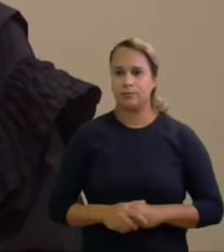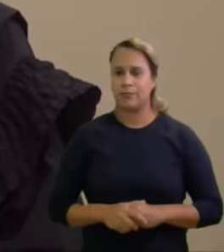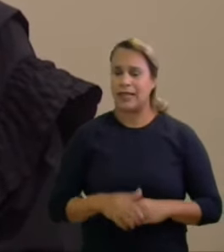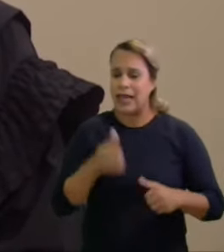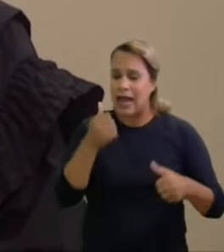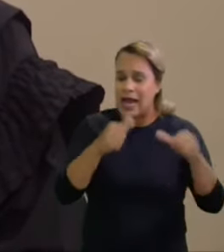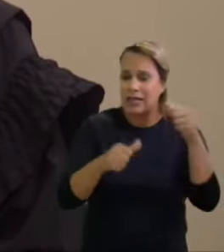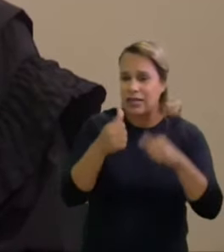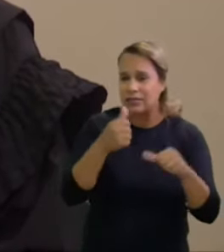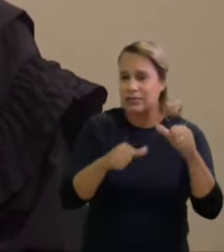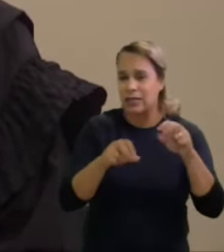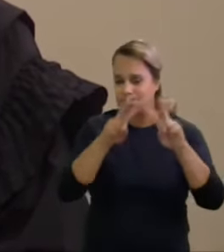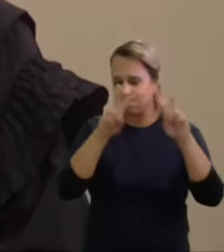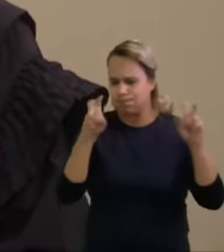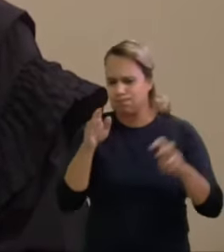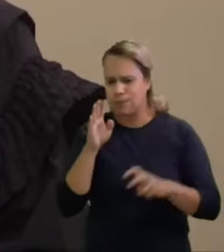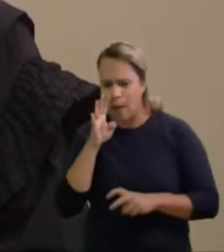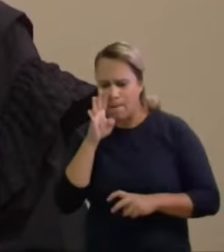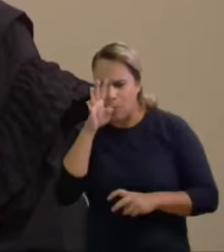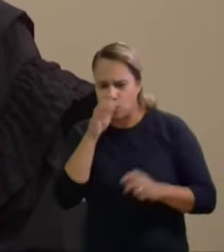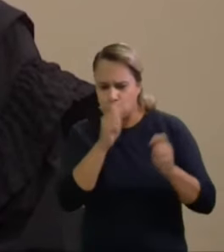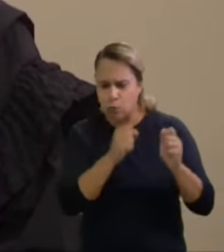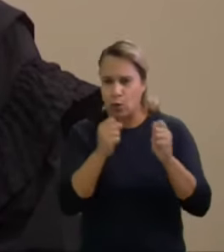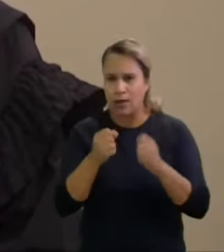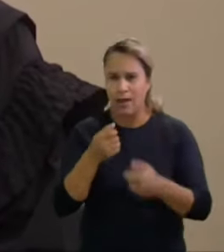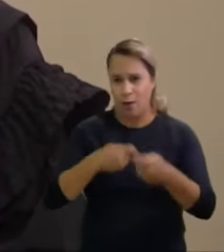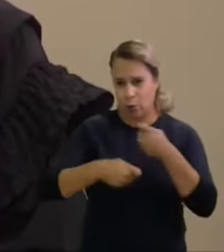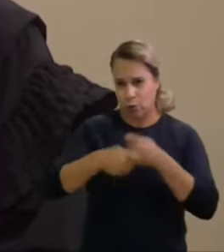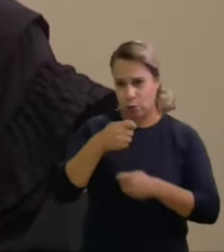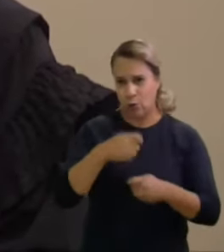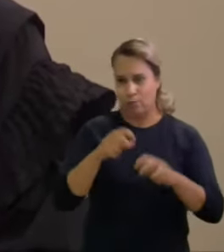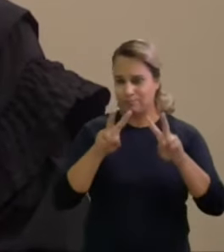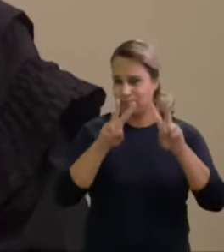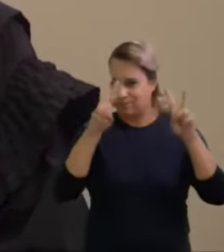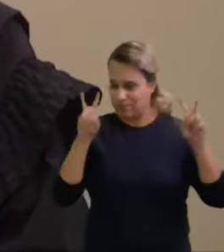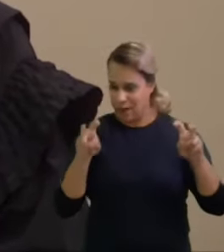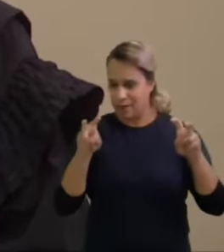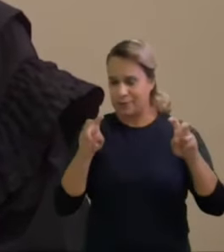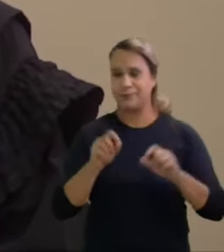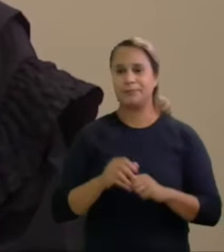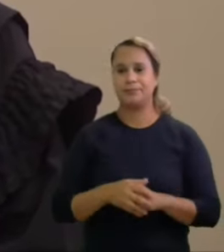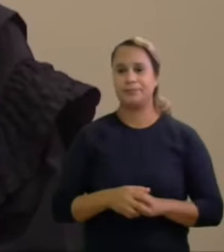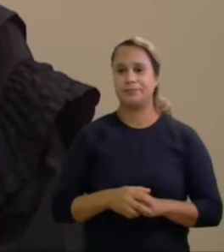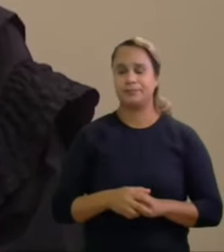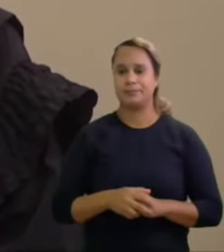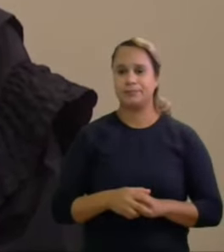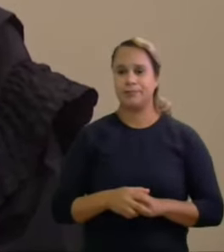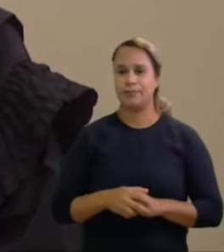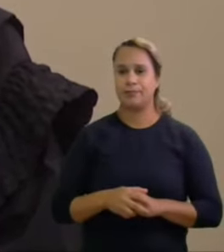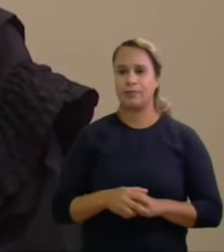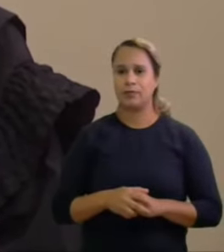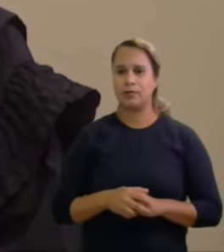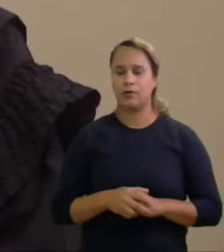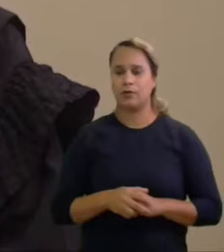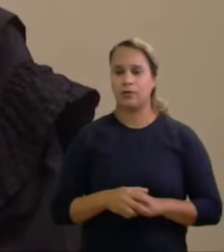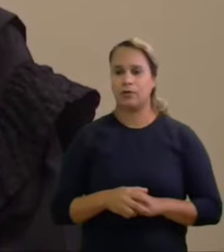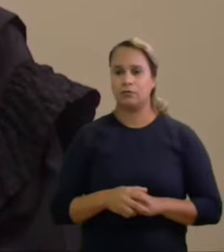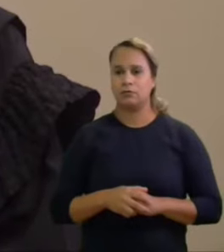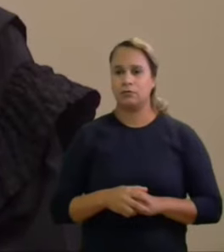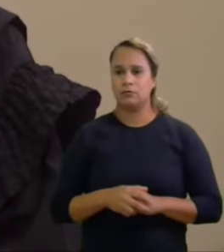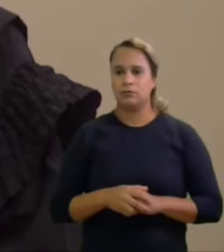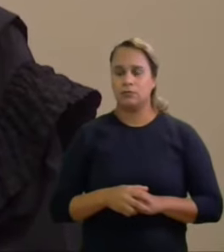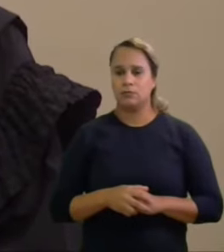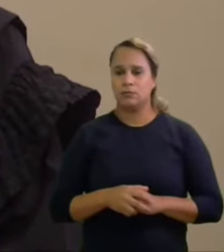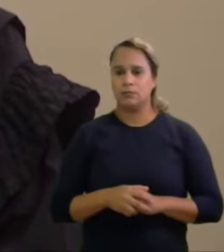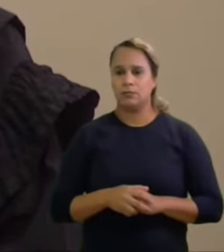passo então aqui ao penúltimo capítulo que se trata do abuso do poder econômico o objeto de controvérsia principal